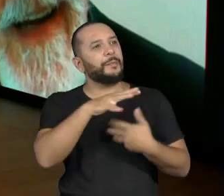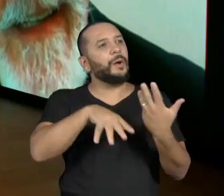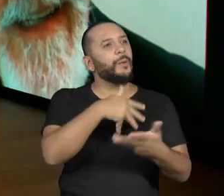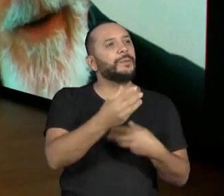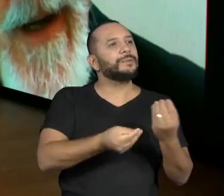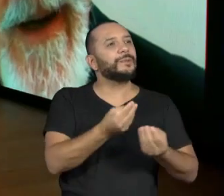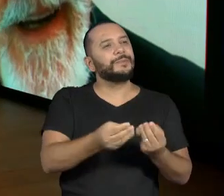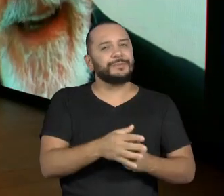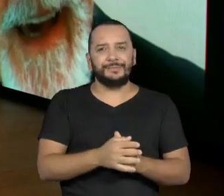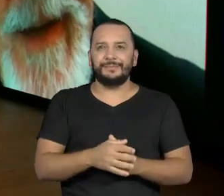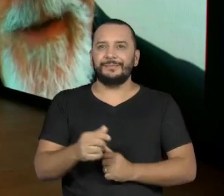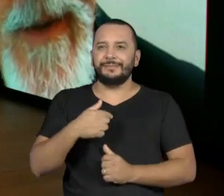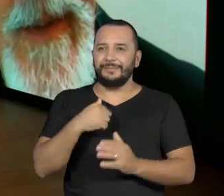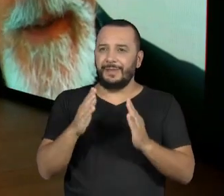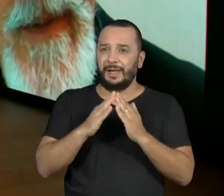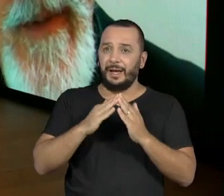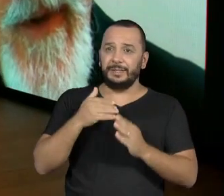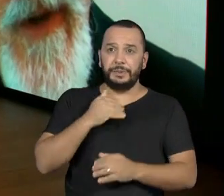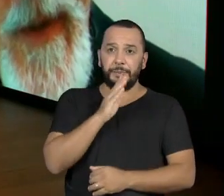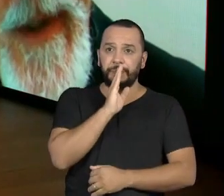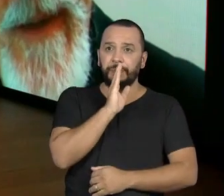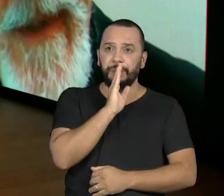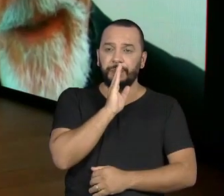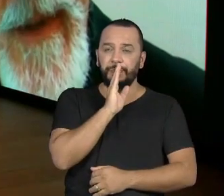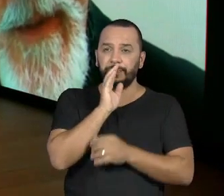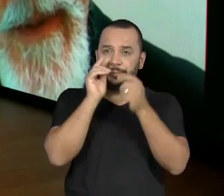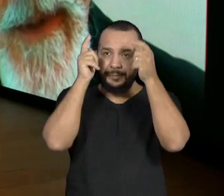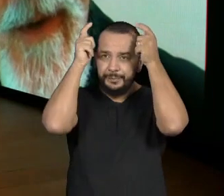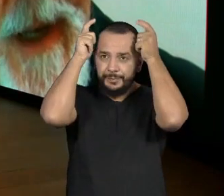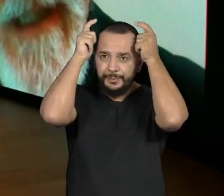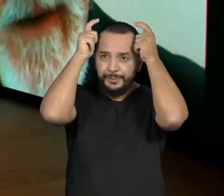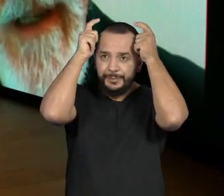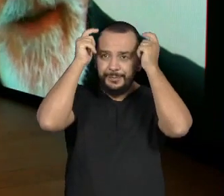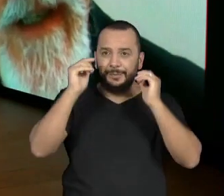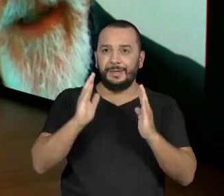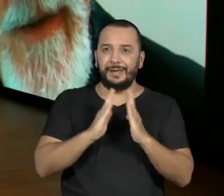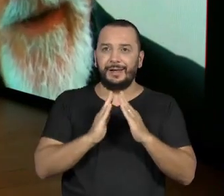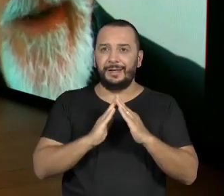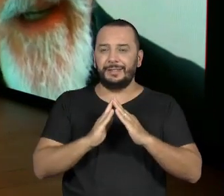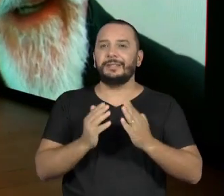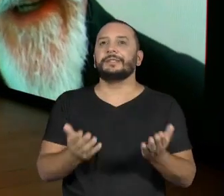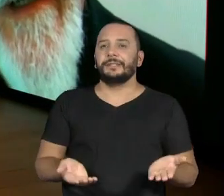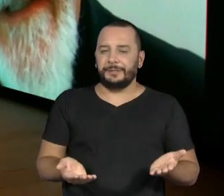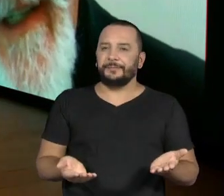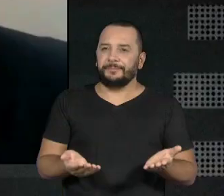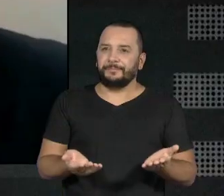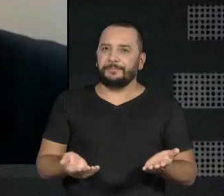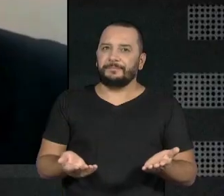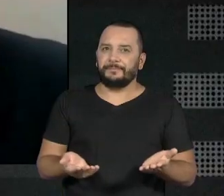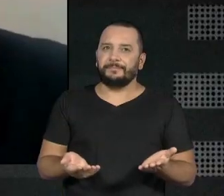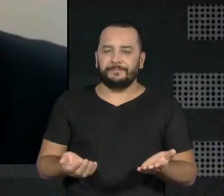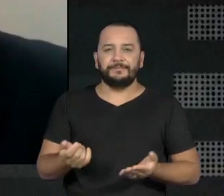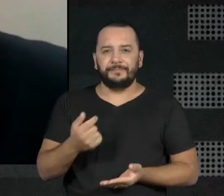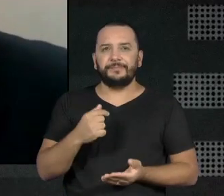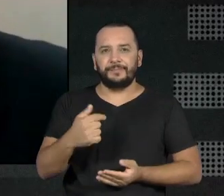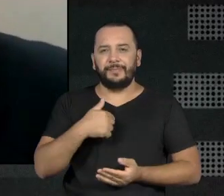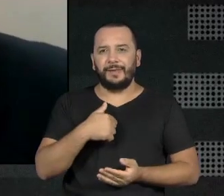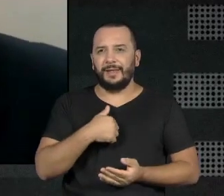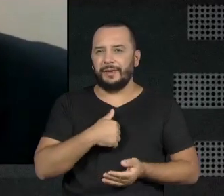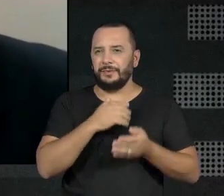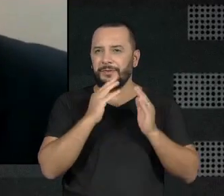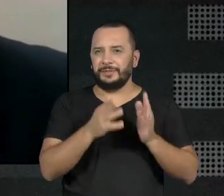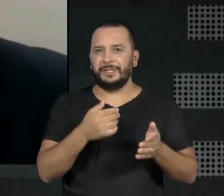Em casa, eu era quieto. Quieto? Tinha uma educação ali, tinha que ser tudo... Sim, obrigado, por favor,